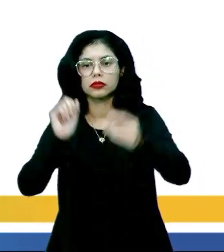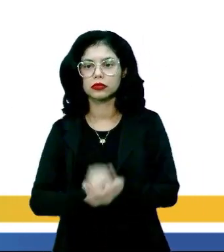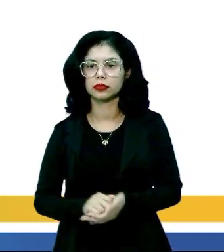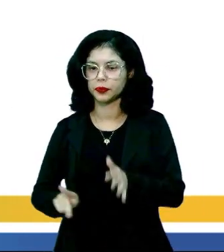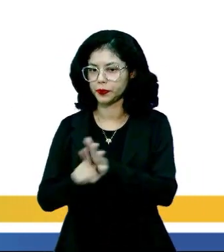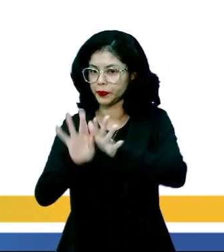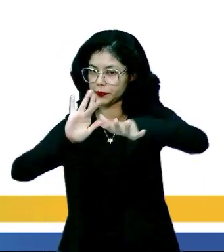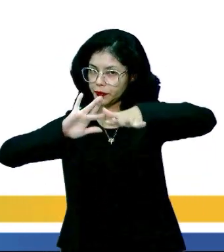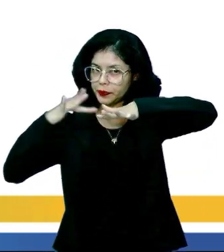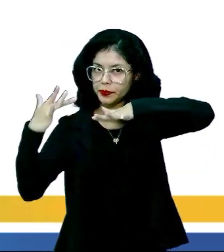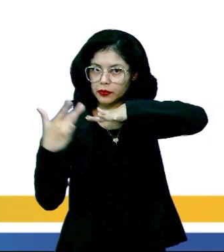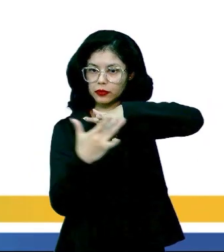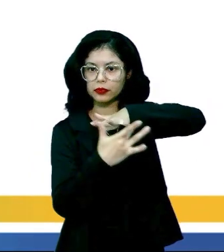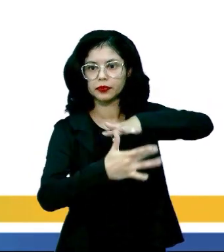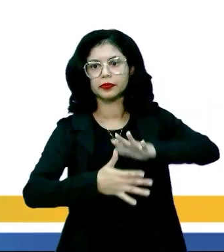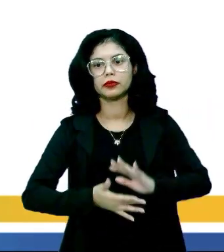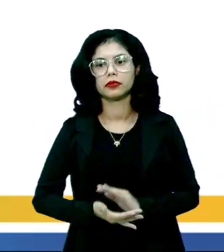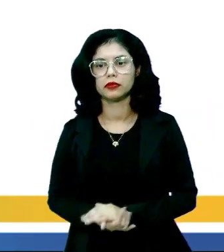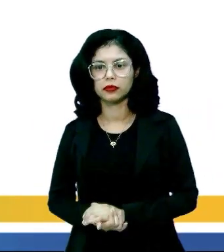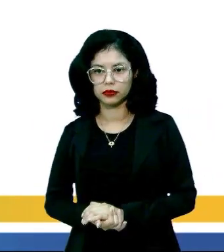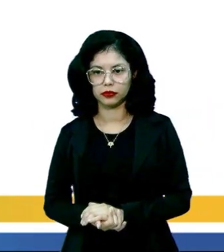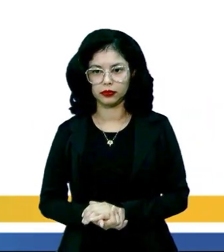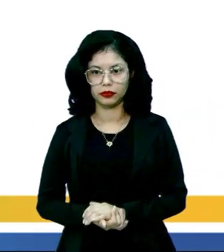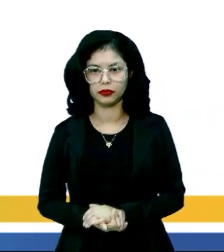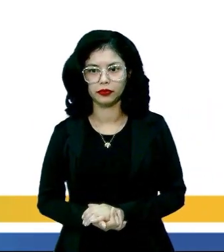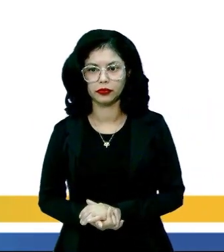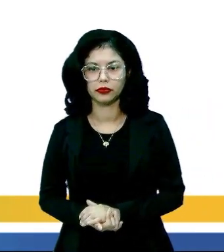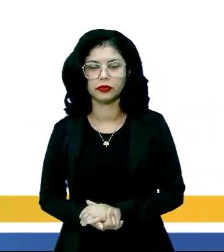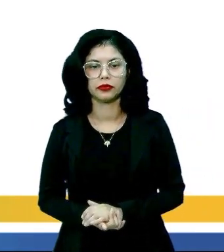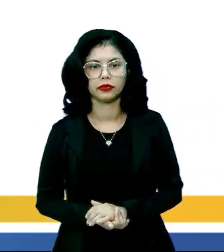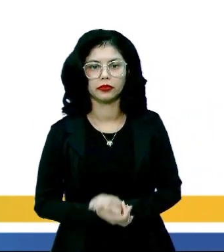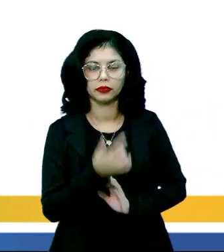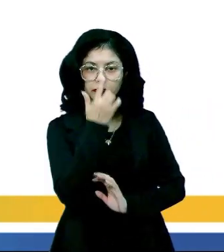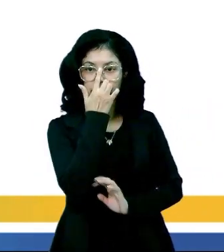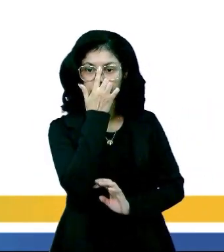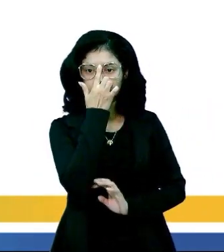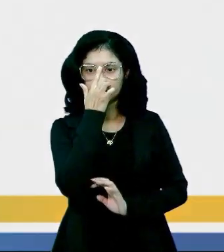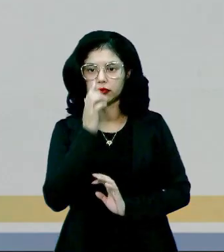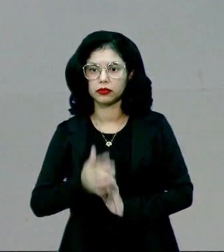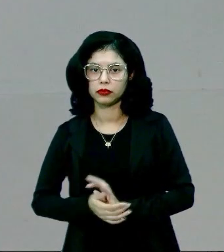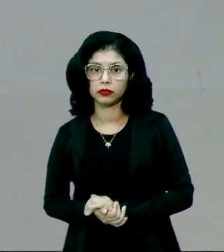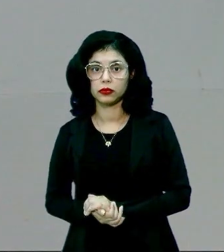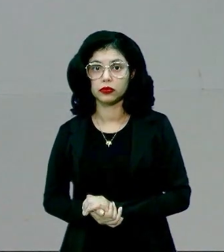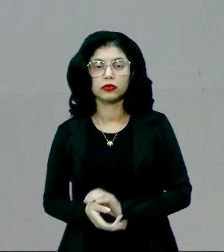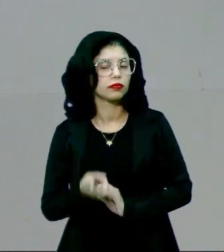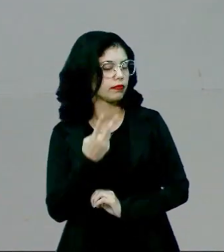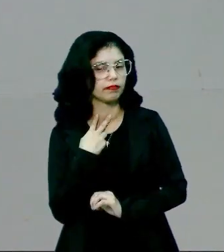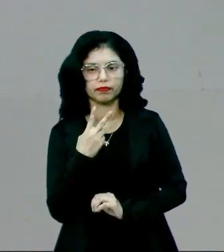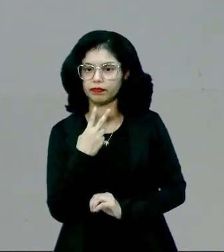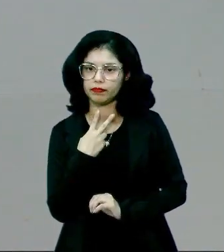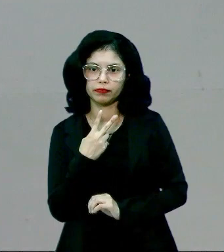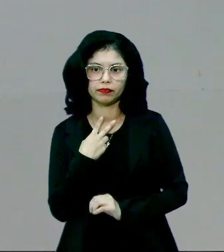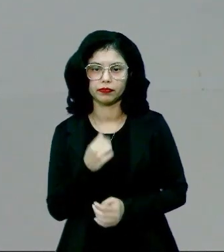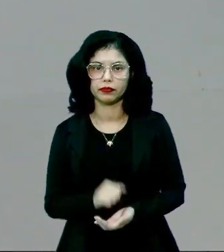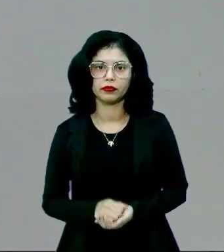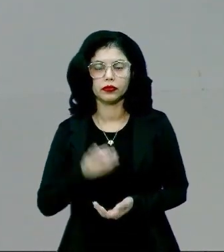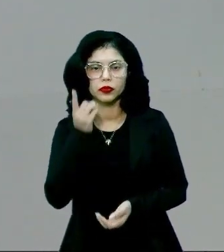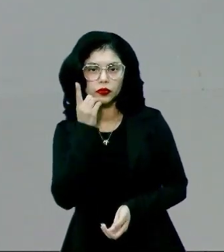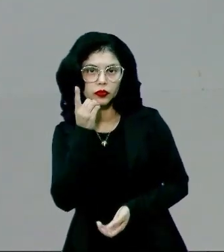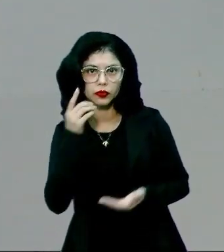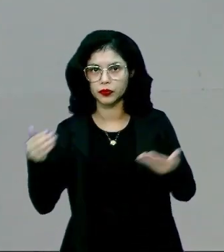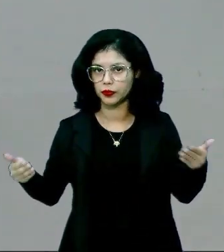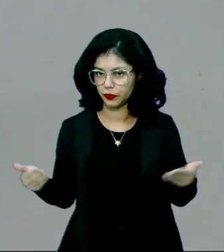manifestantes viabilizado pelas redes sociais. Não podemos, nos dias